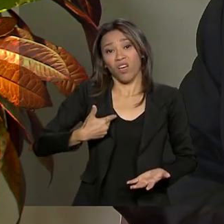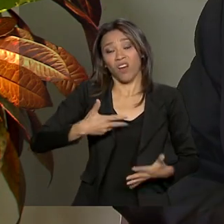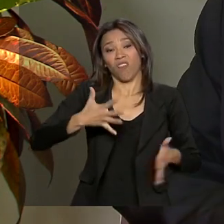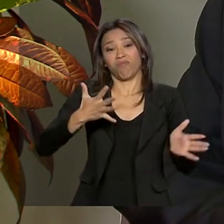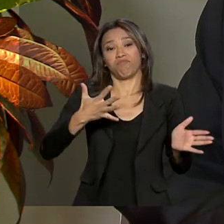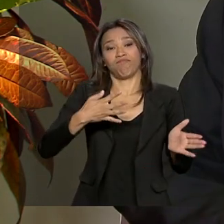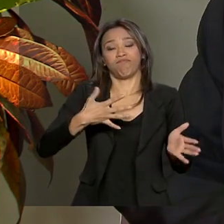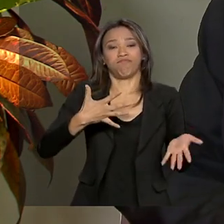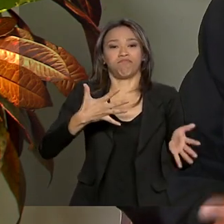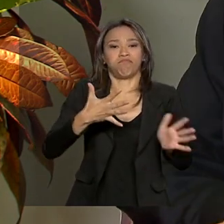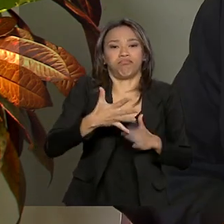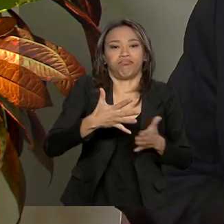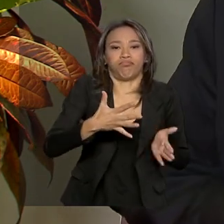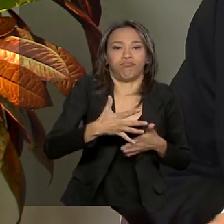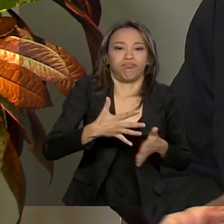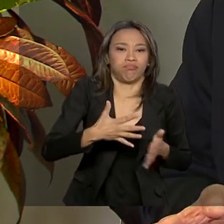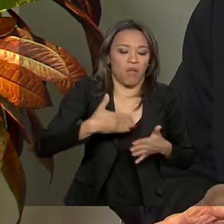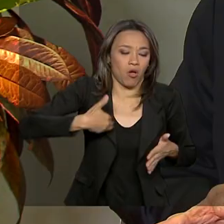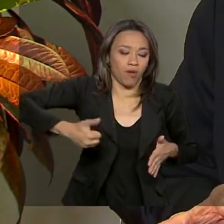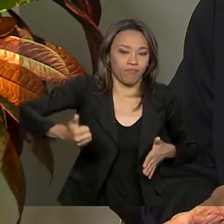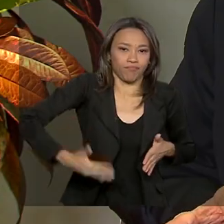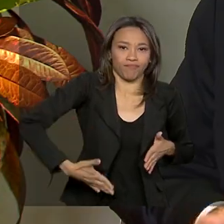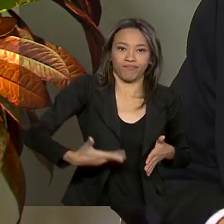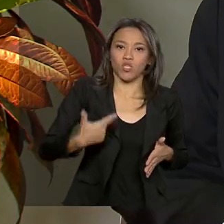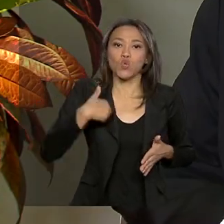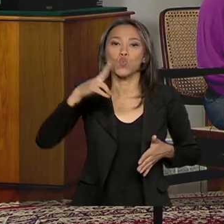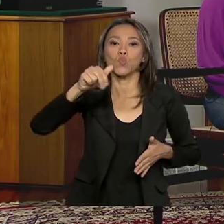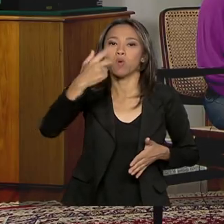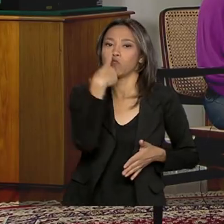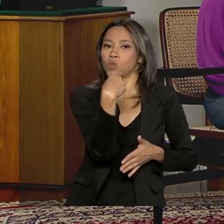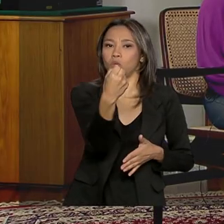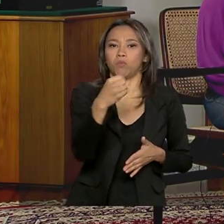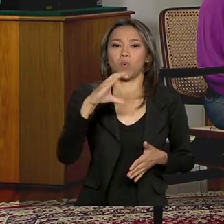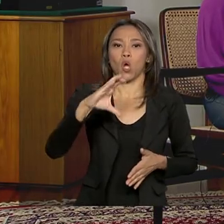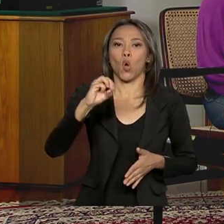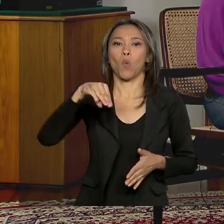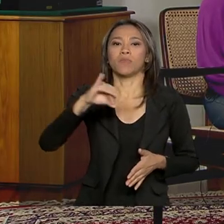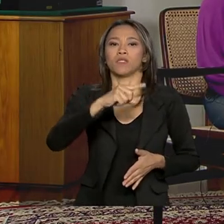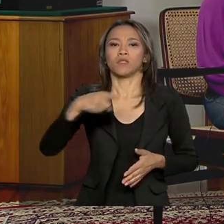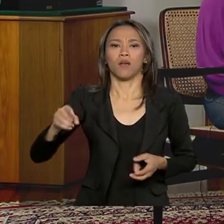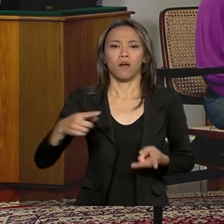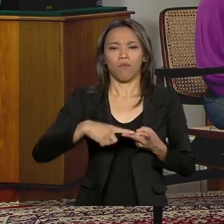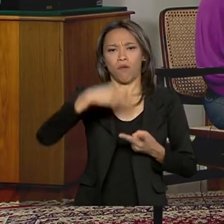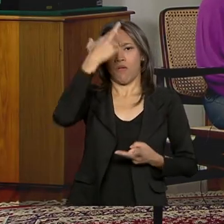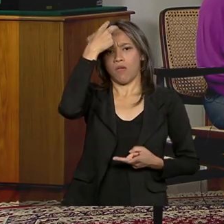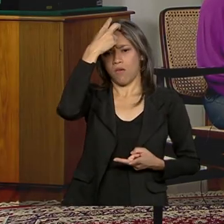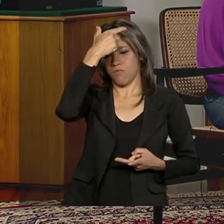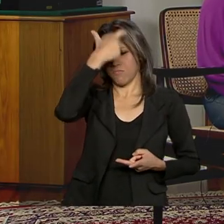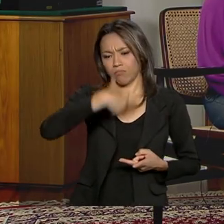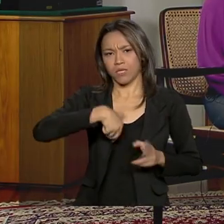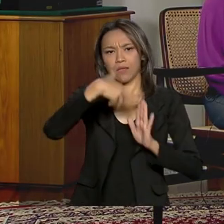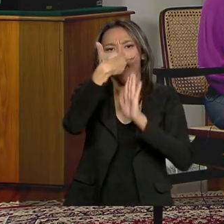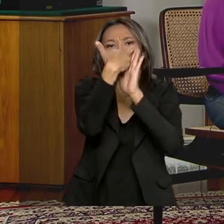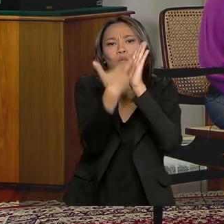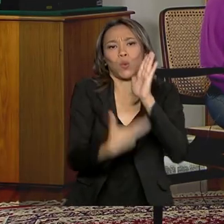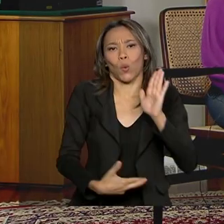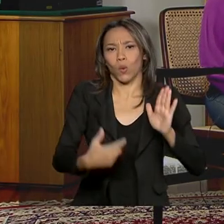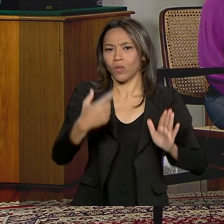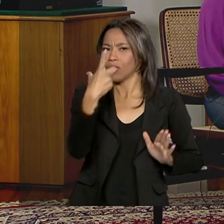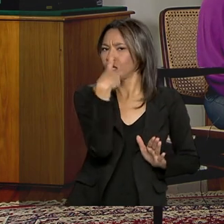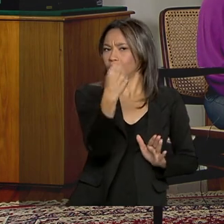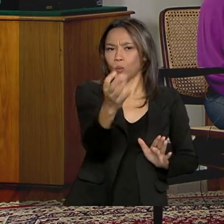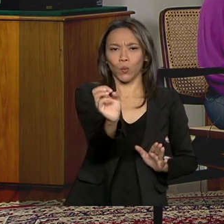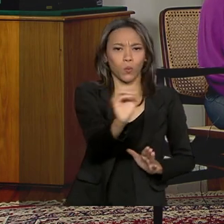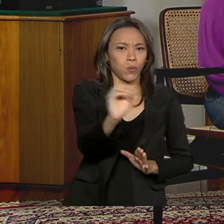de baixo clero, nunca consegui presidir uma comissão. Nunca consegui nem ser relator de comissão. Porque ele era visto